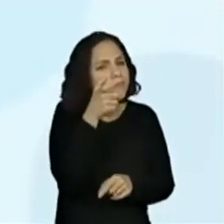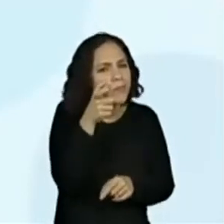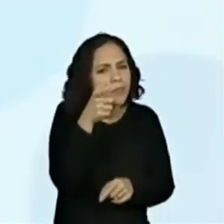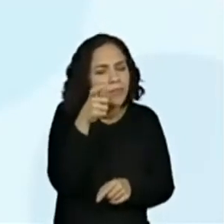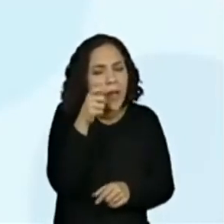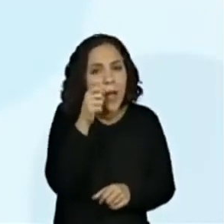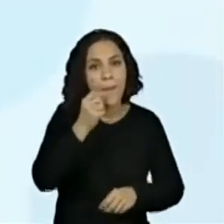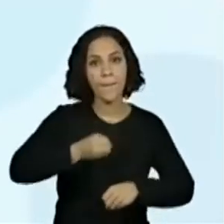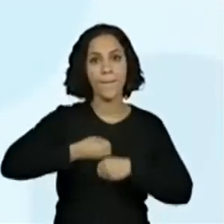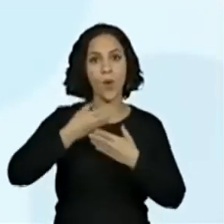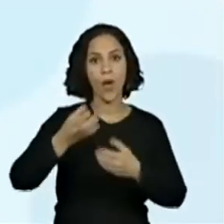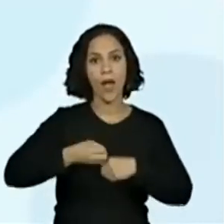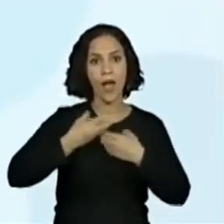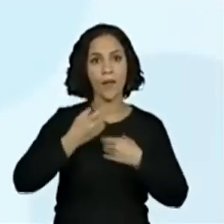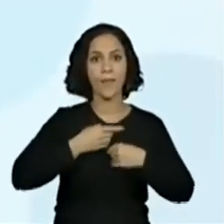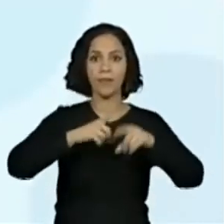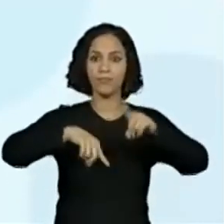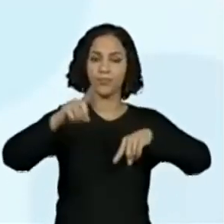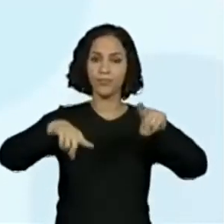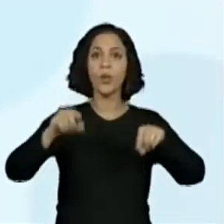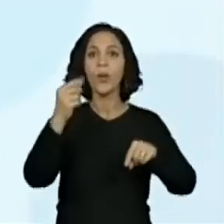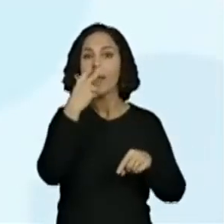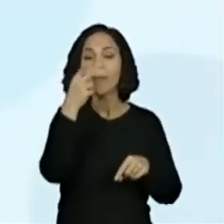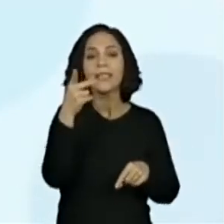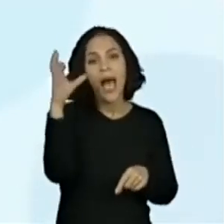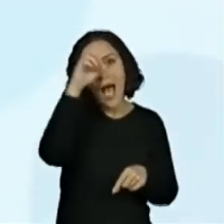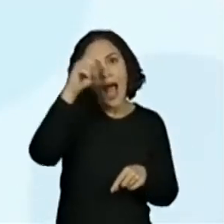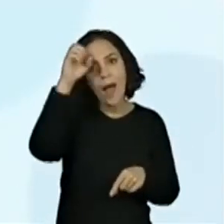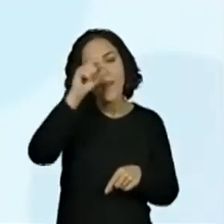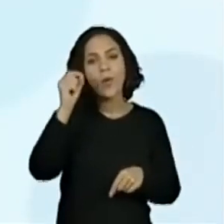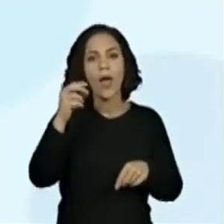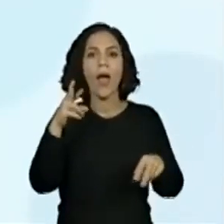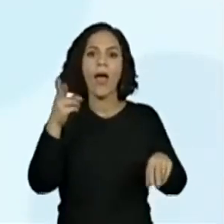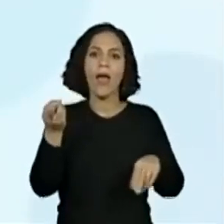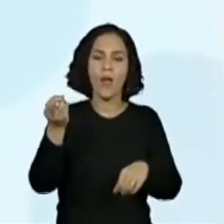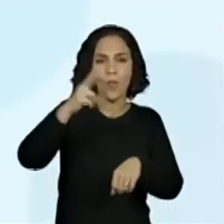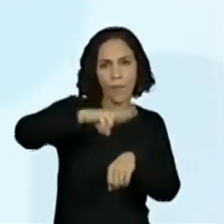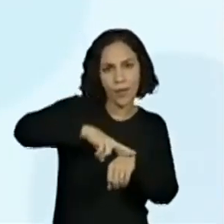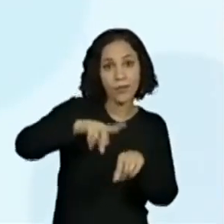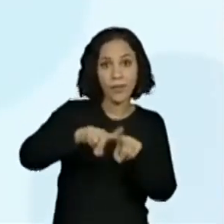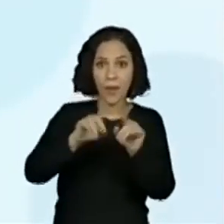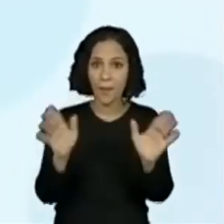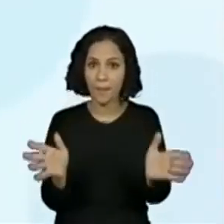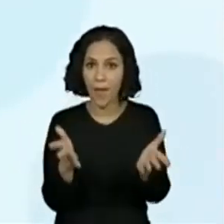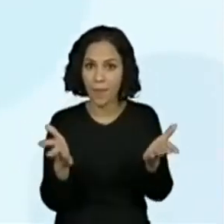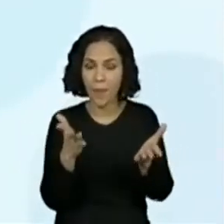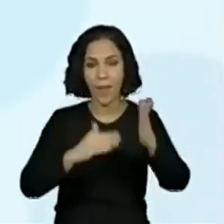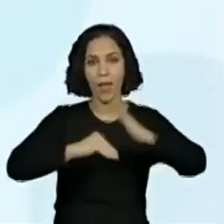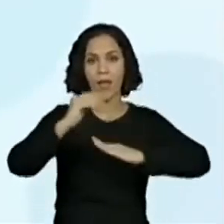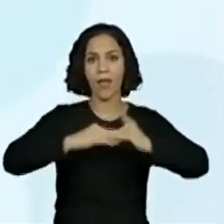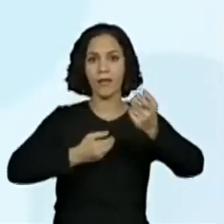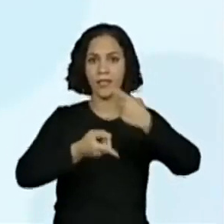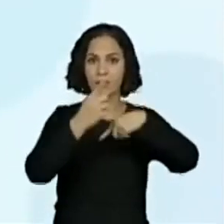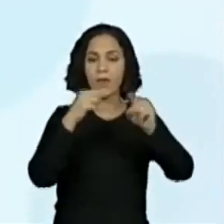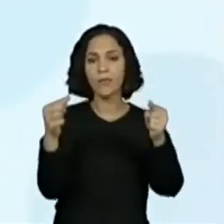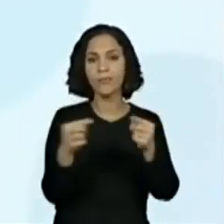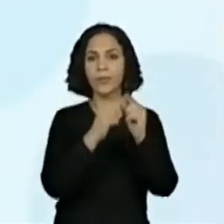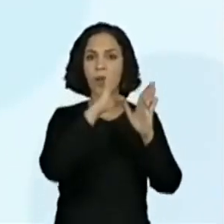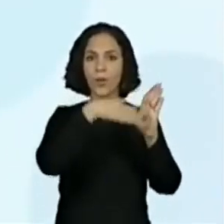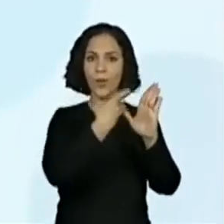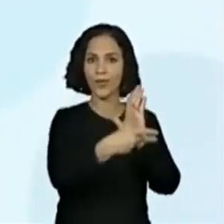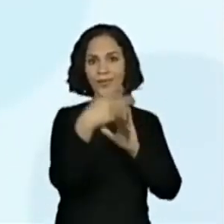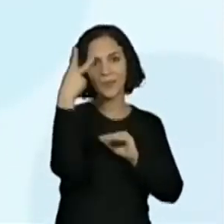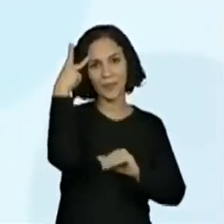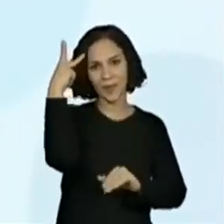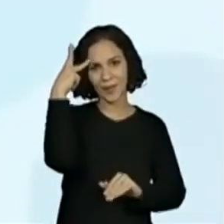formatos. Promover a recuperação da aprendizagem, assim como proporcionar o desenvolvimento das habilidades do currículo paulista.